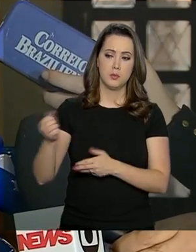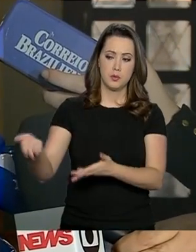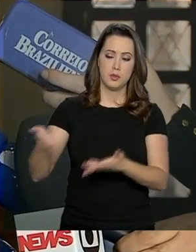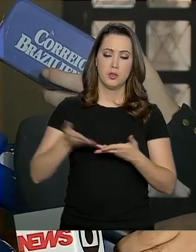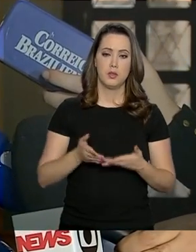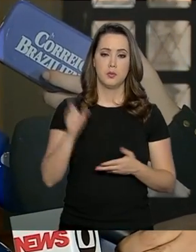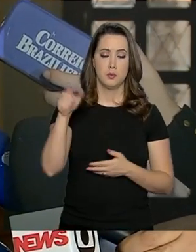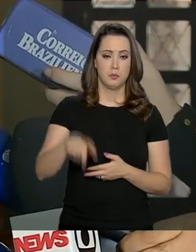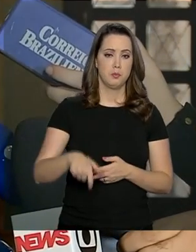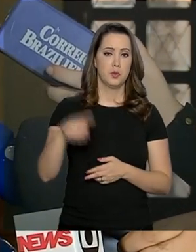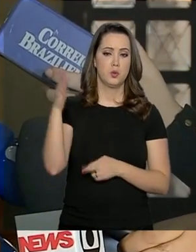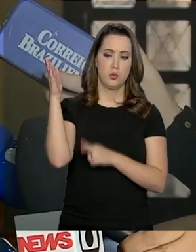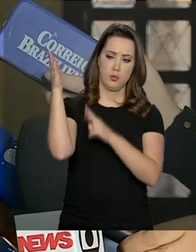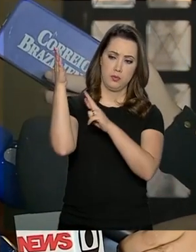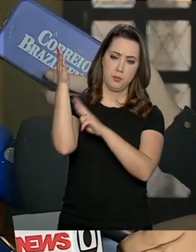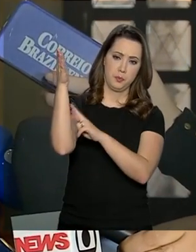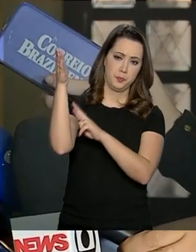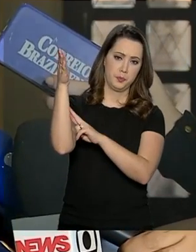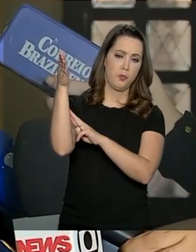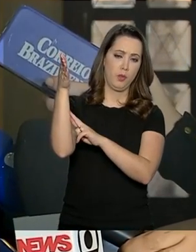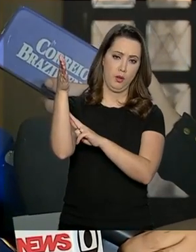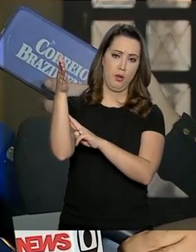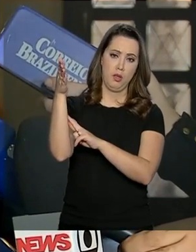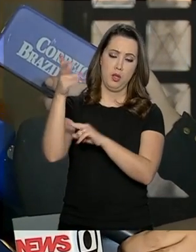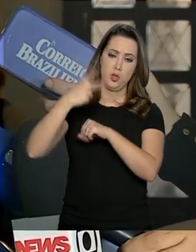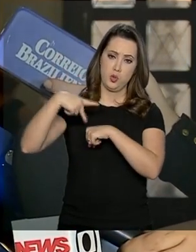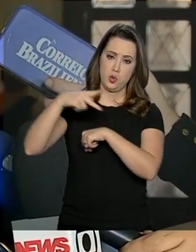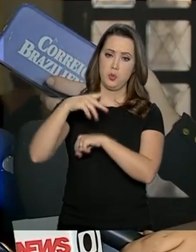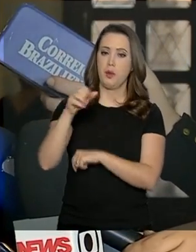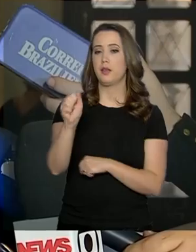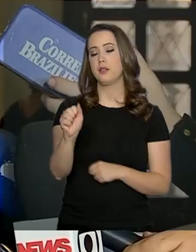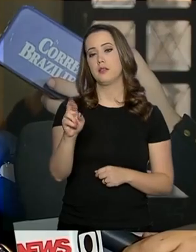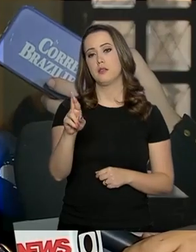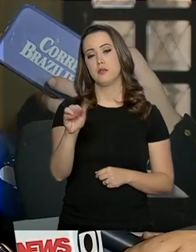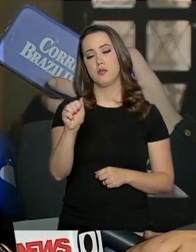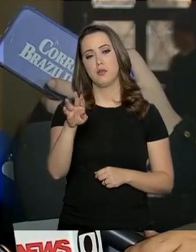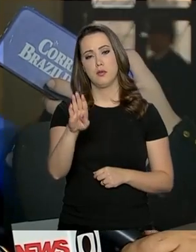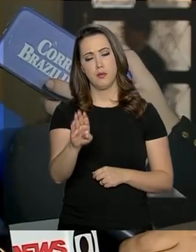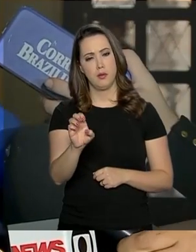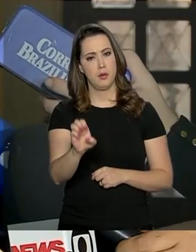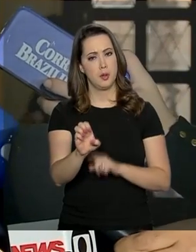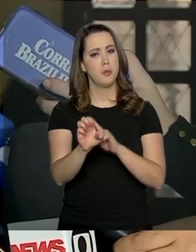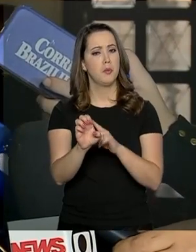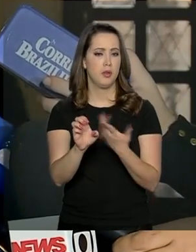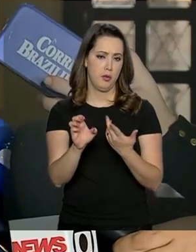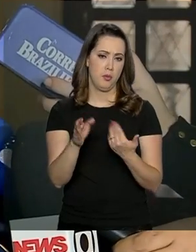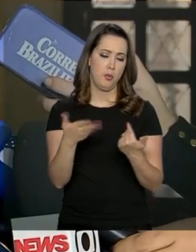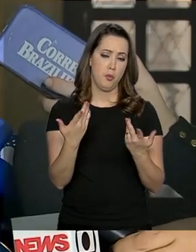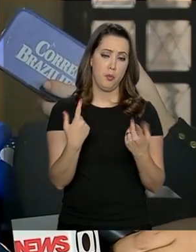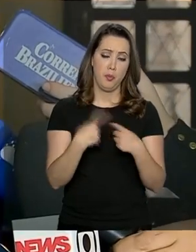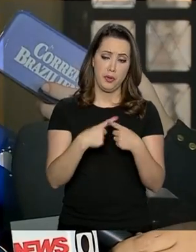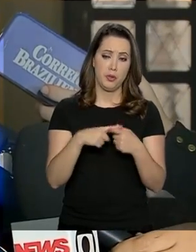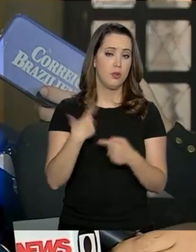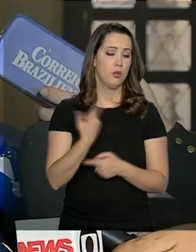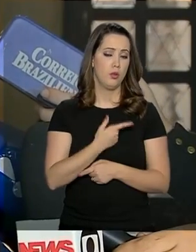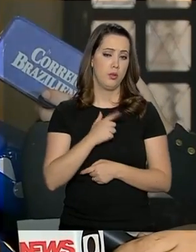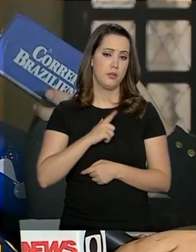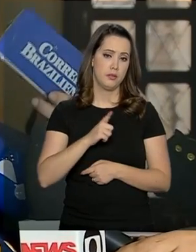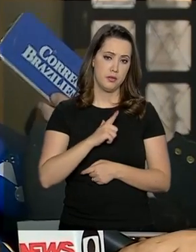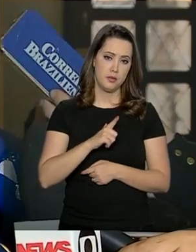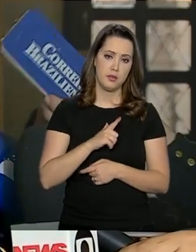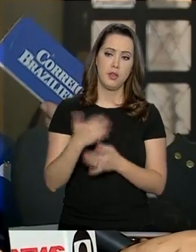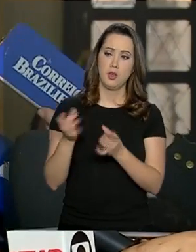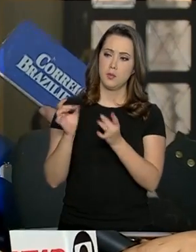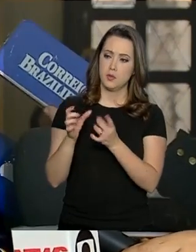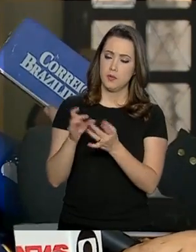recebermos diplomatas dos países árabes e do entorno, inclusive porque nós temos relações de